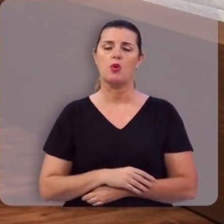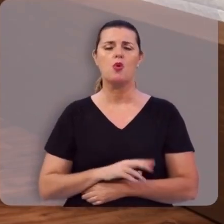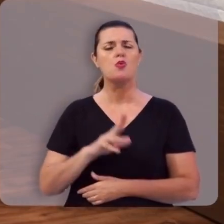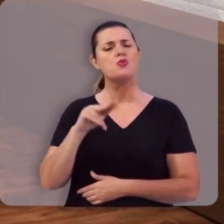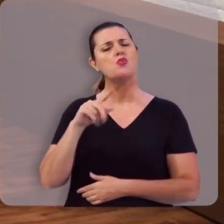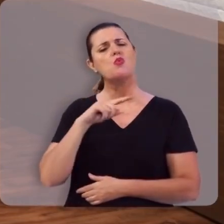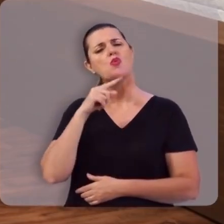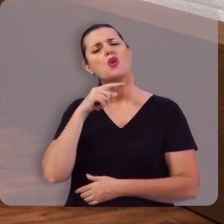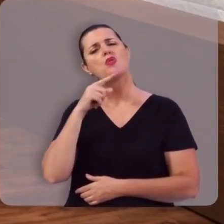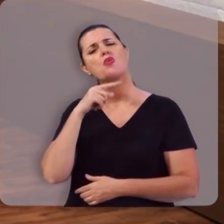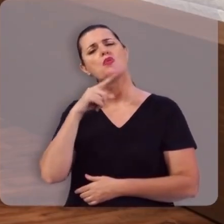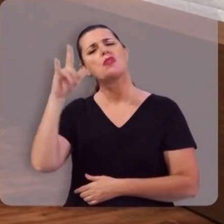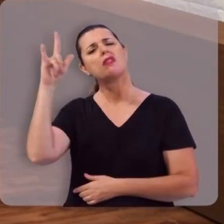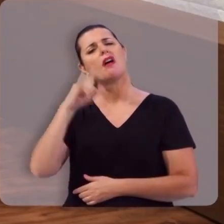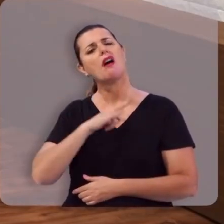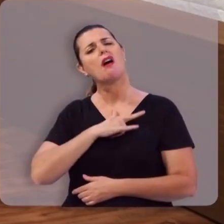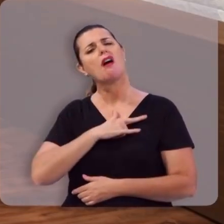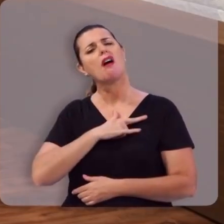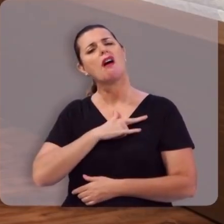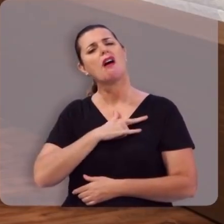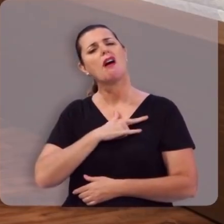duvide do amor de Deus por você,